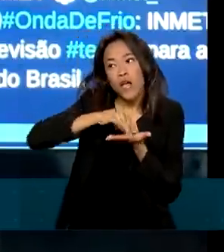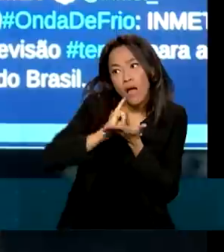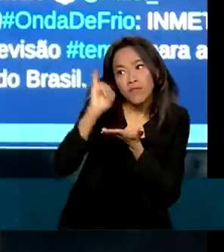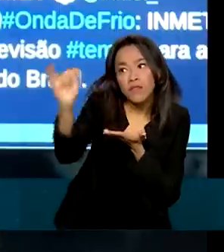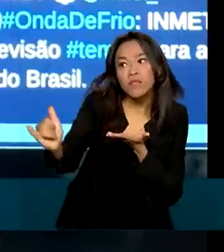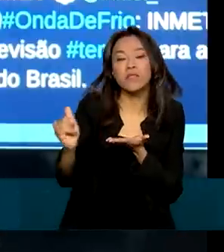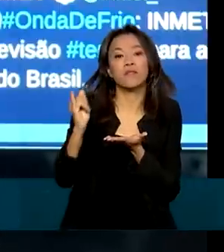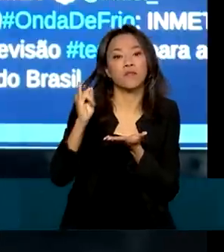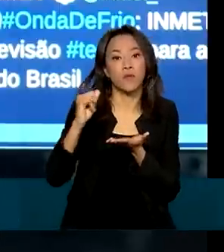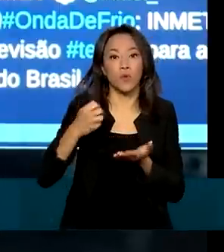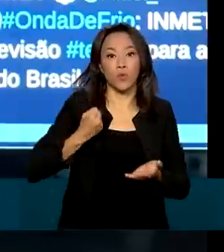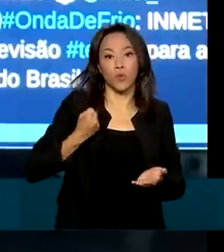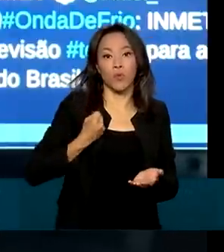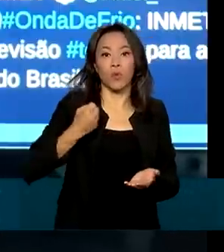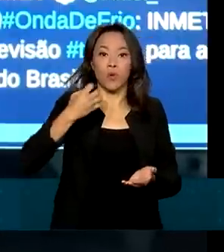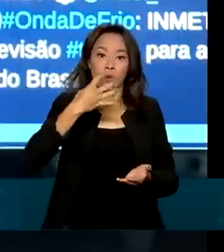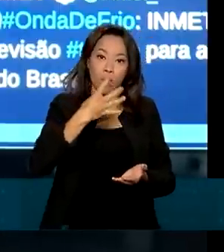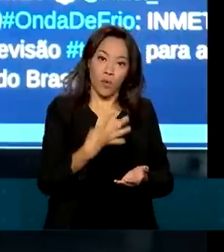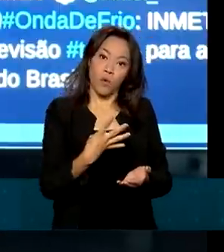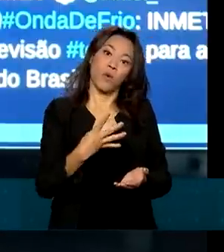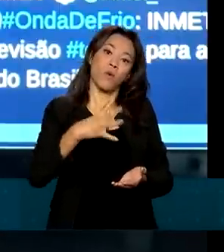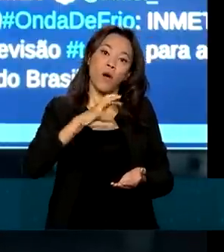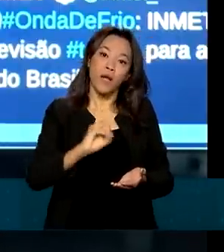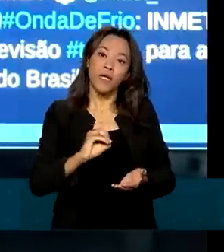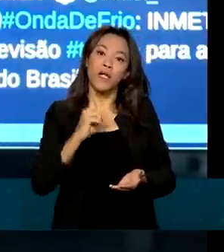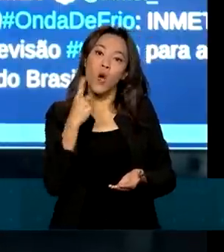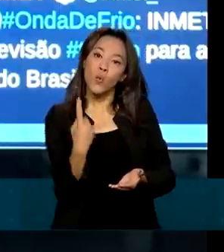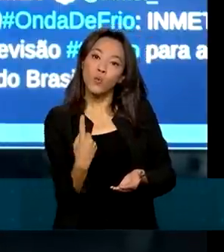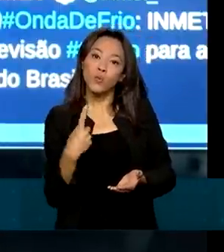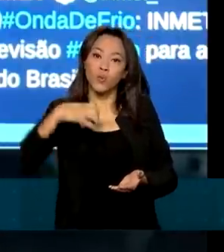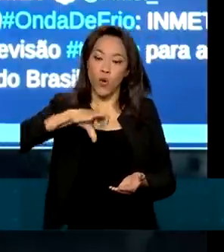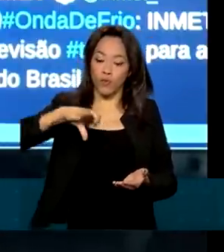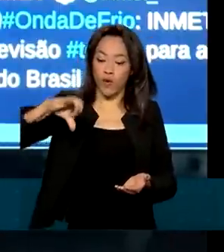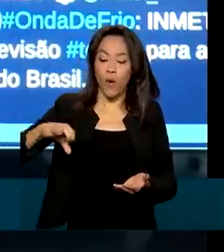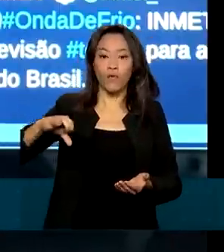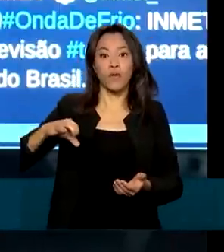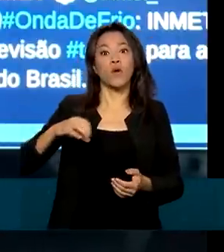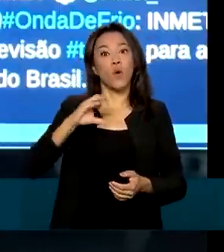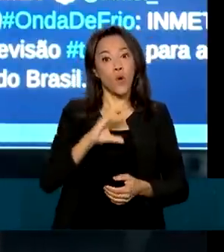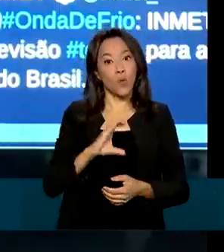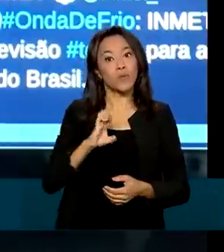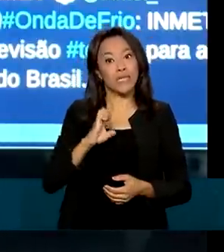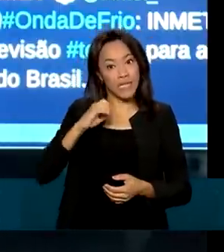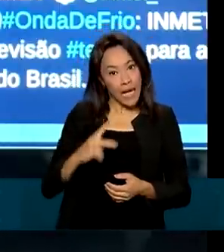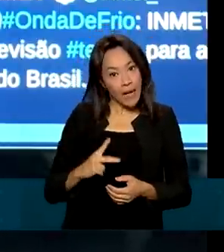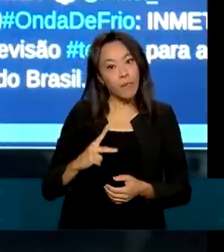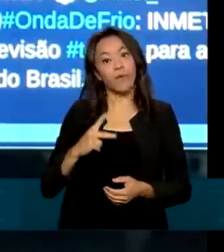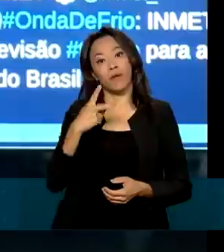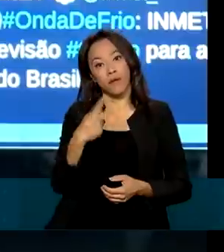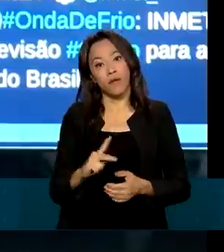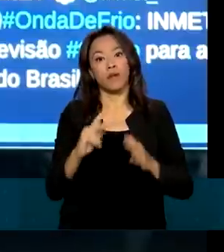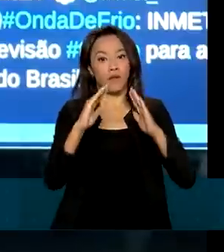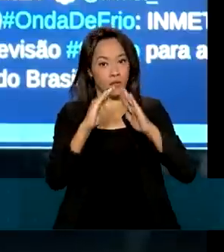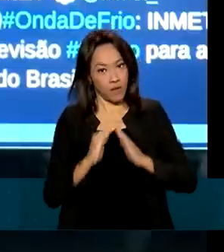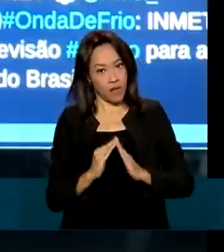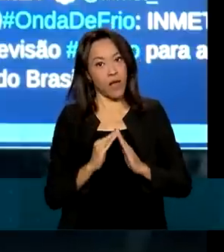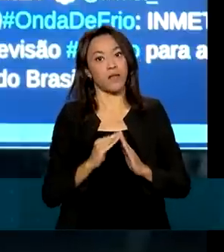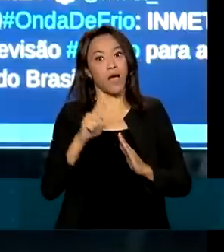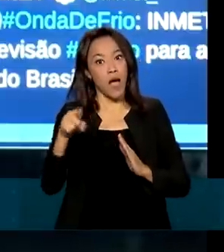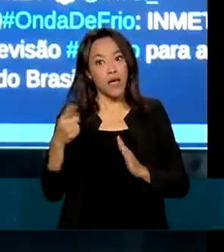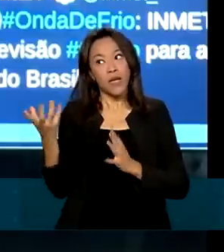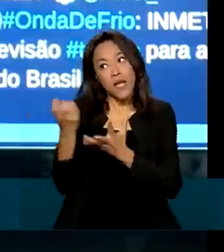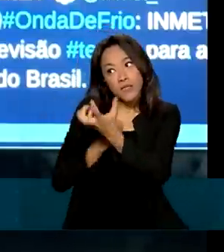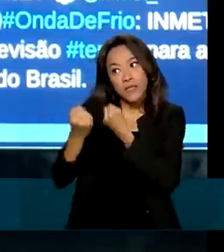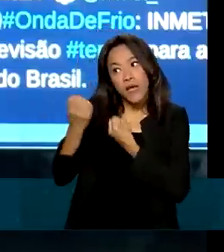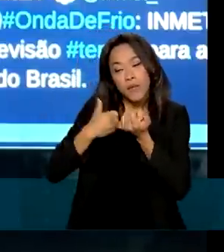para o número 40199, com o CEP da região onde ele mora. A partir daí, ele passa a receber as informações